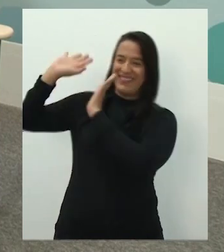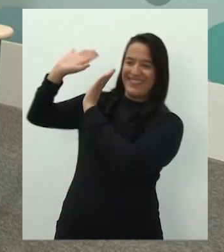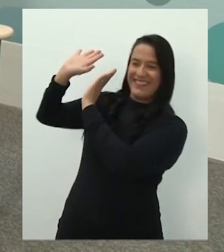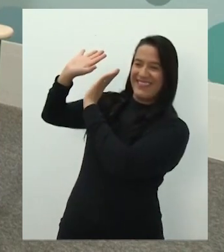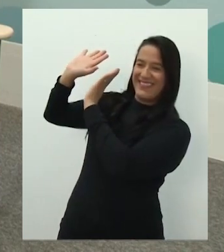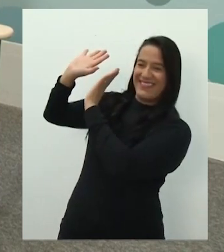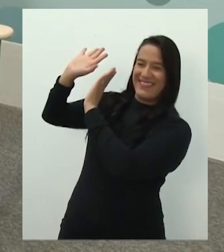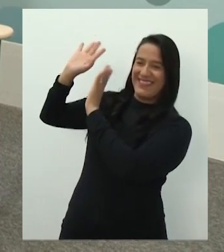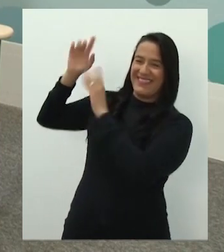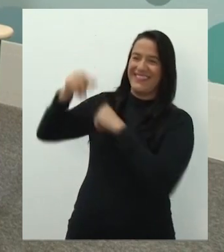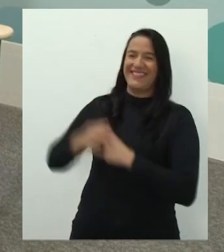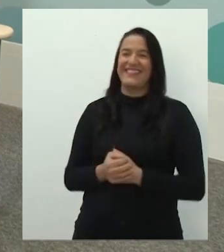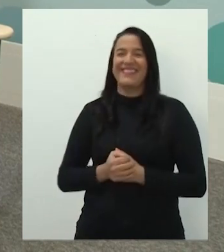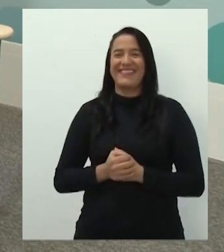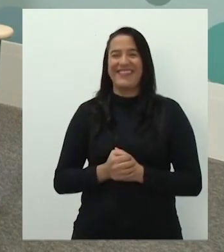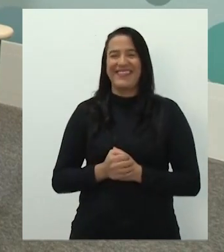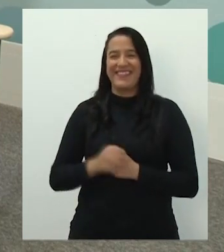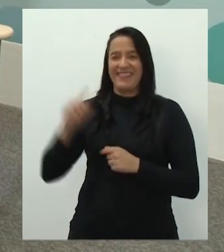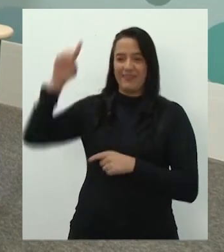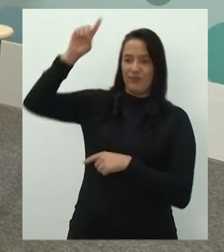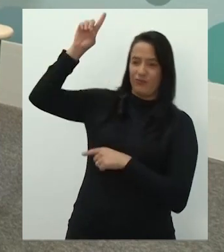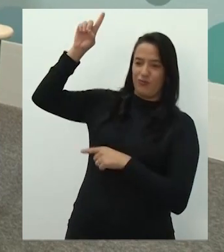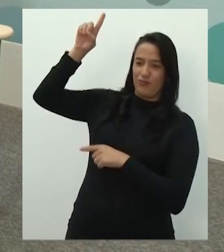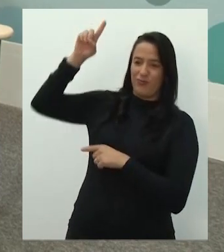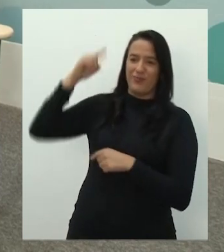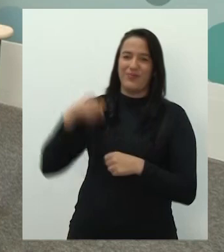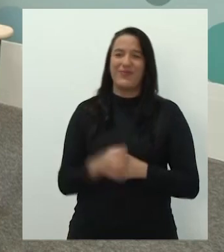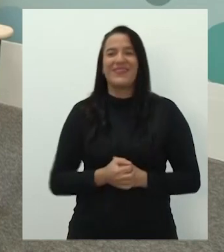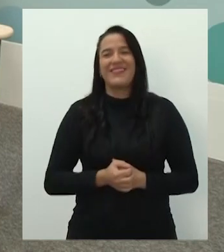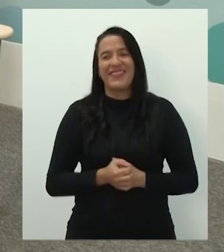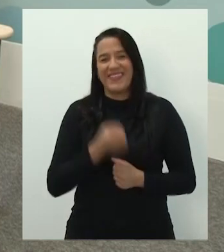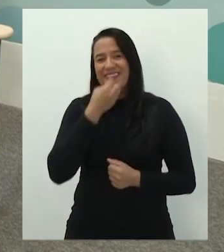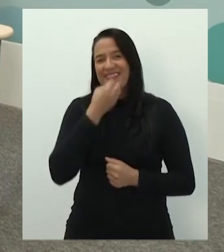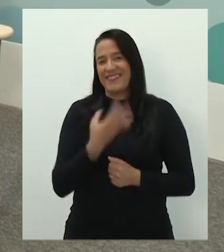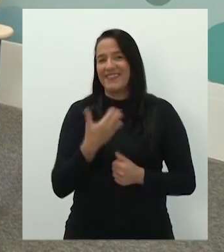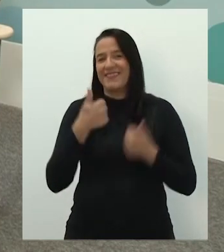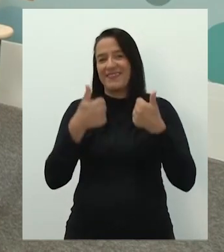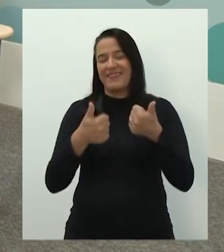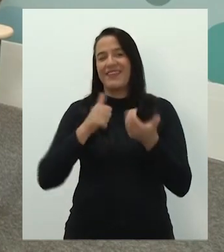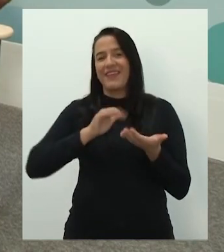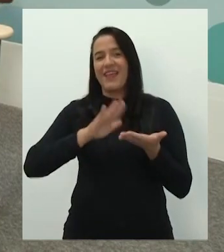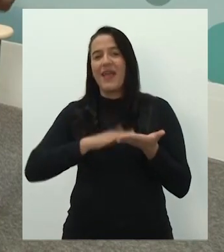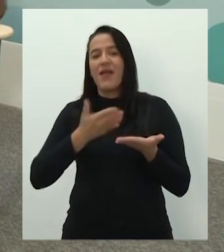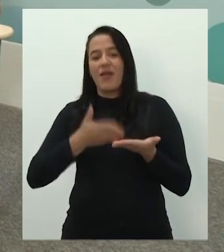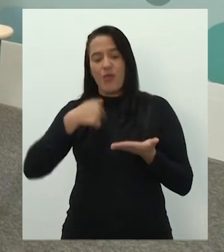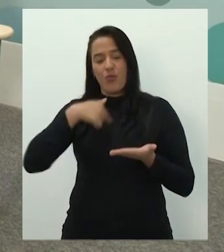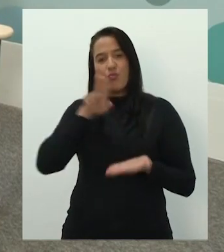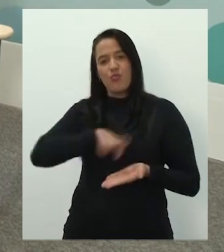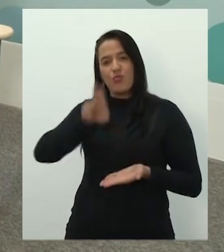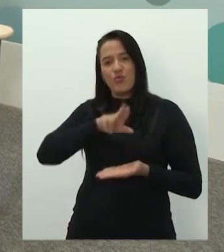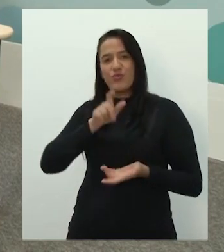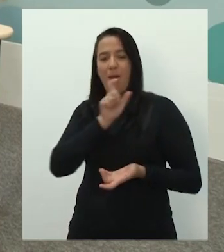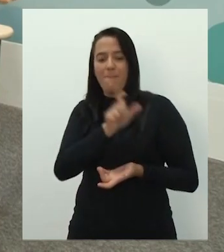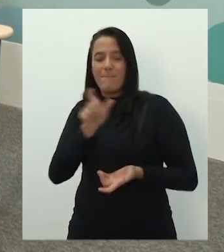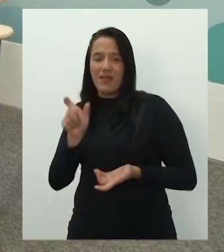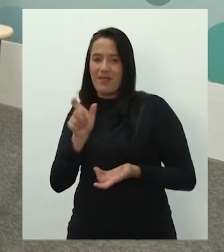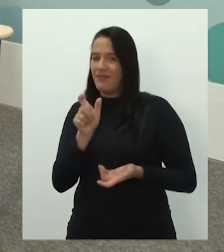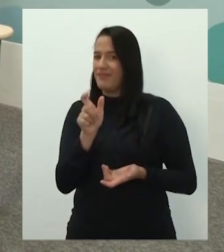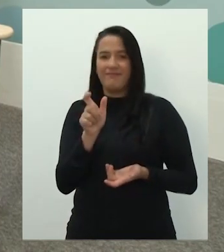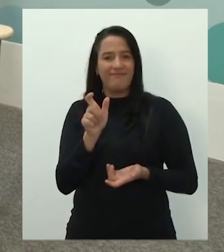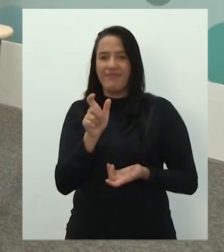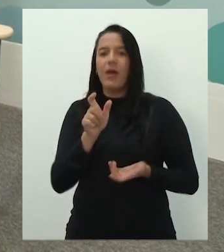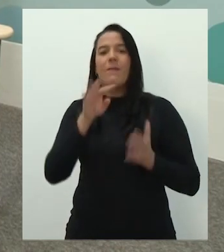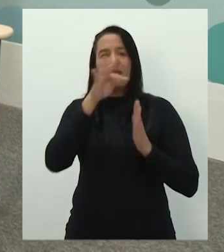Não, aqui, aqui. Eu sempre erro. Aqui, aê, aqui. tô perdido, tô perdido. Ela não utiliza palavras, mas ela faz todo o texto